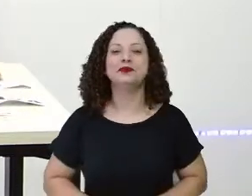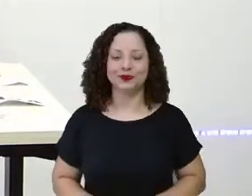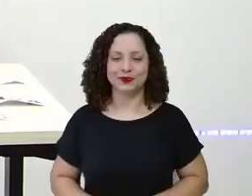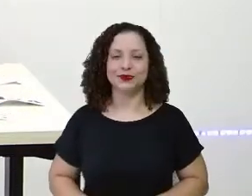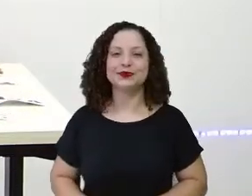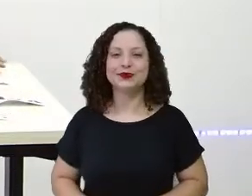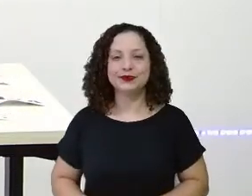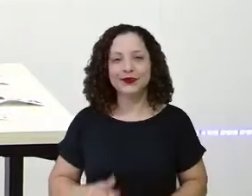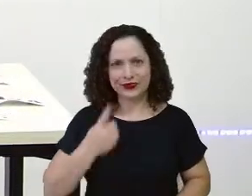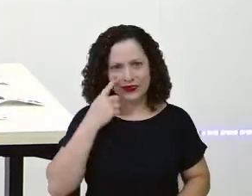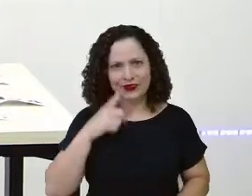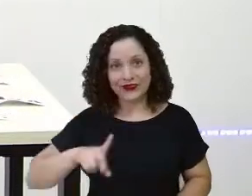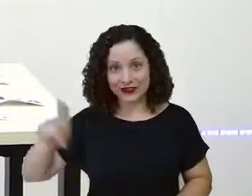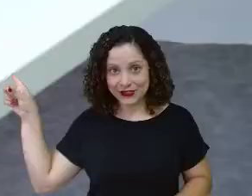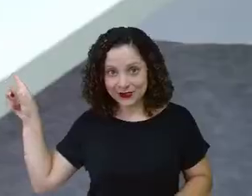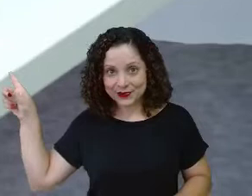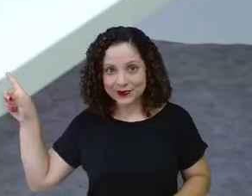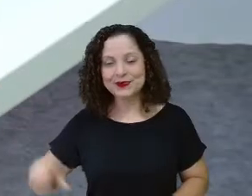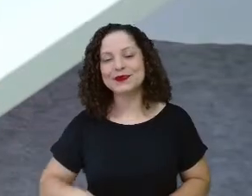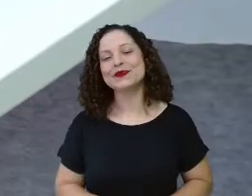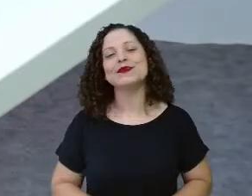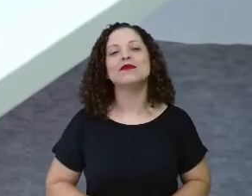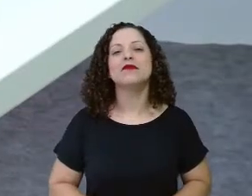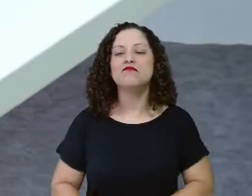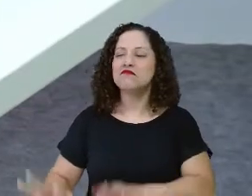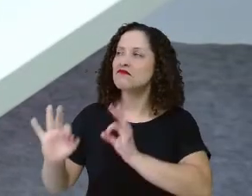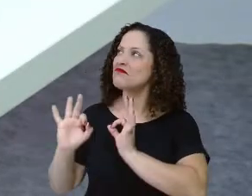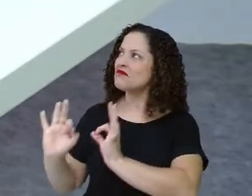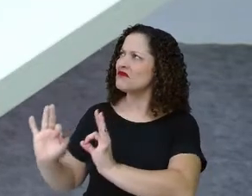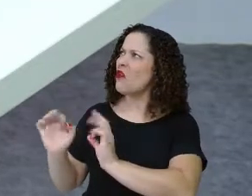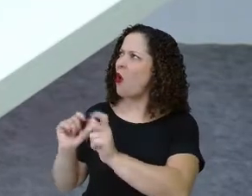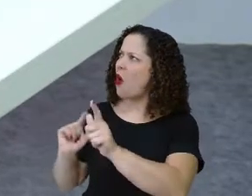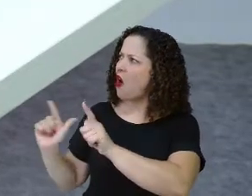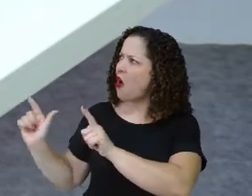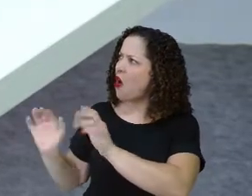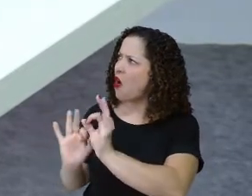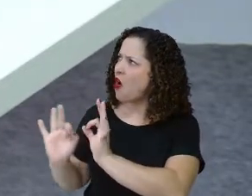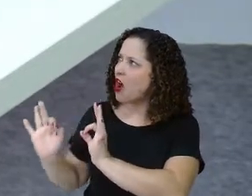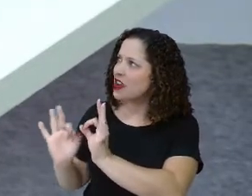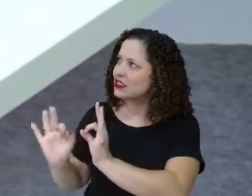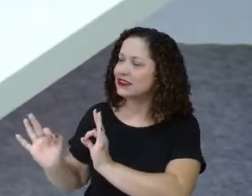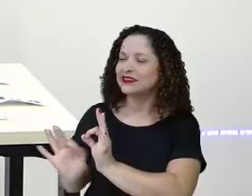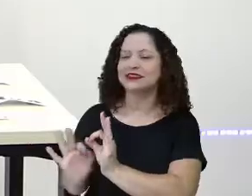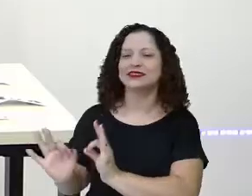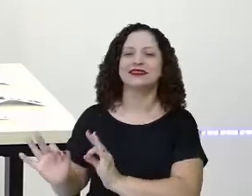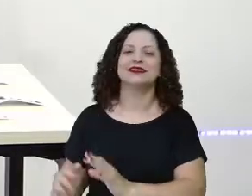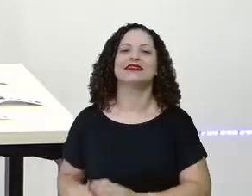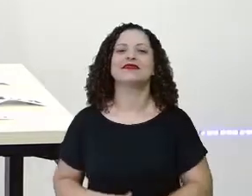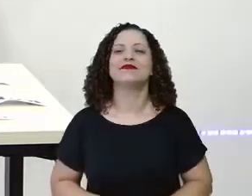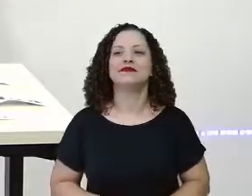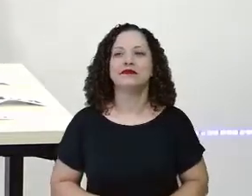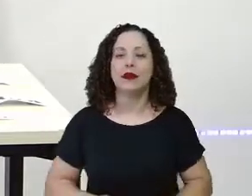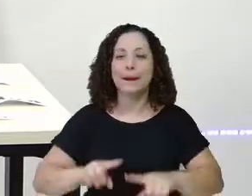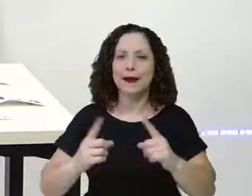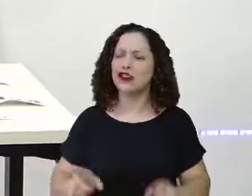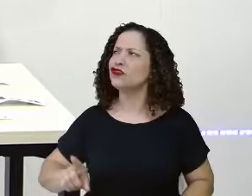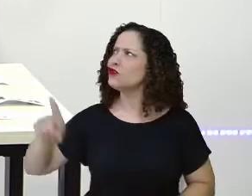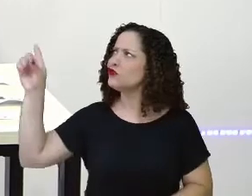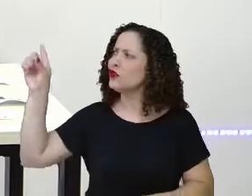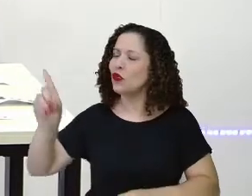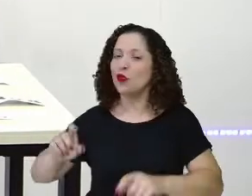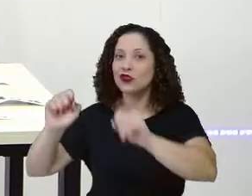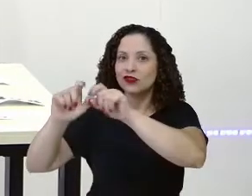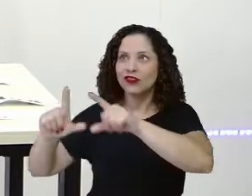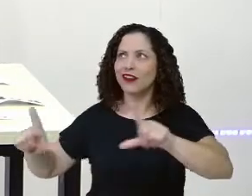Olha aí! Tá vendo, professora Josi? Ela arrasou na organização! Agora, vamos olhar aqui no slide, porque ele também tá desorganizado!